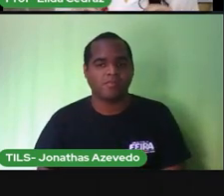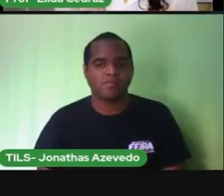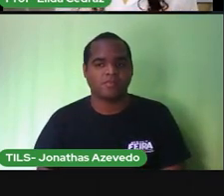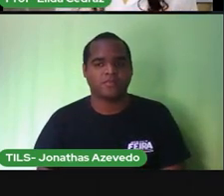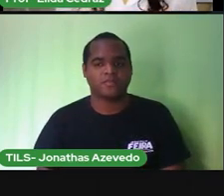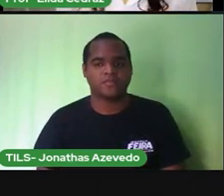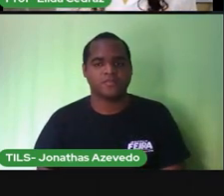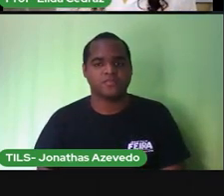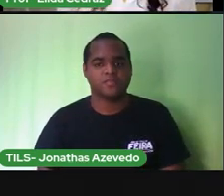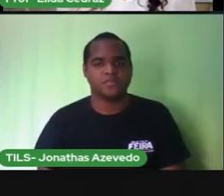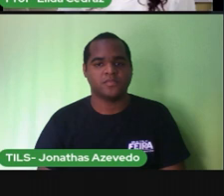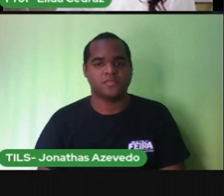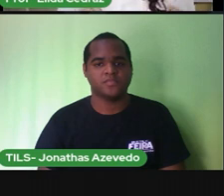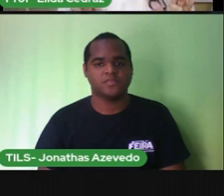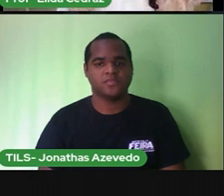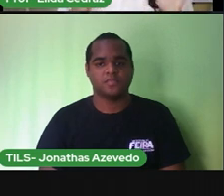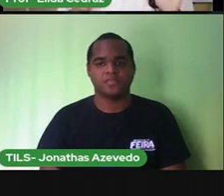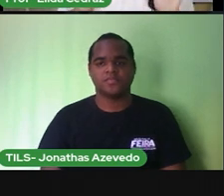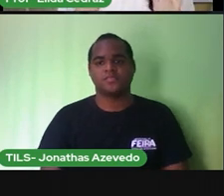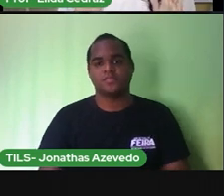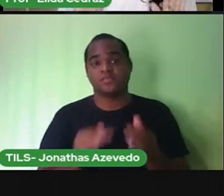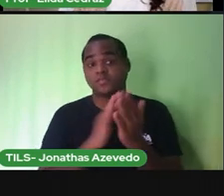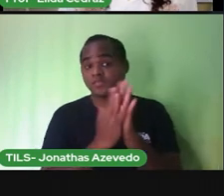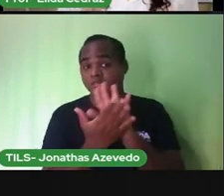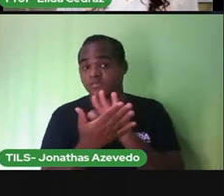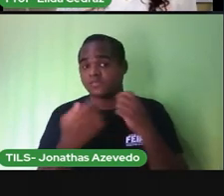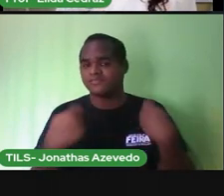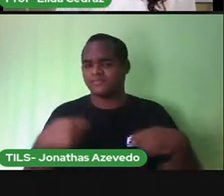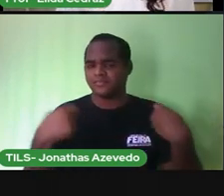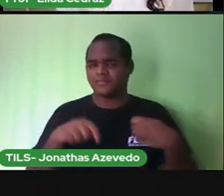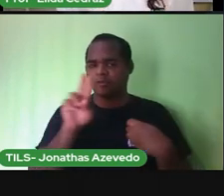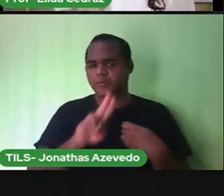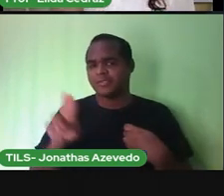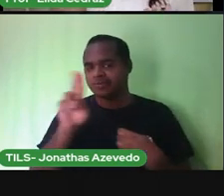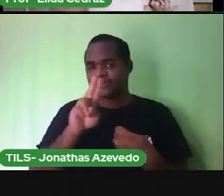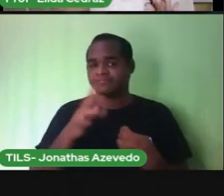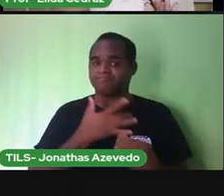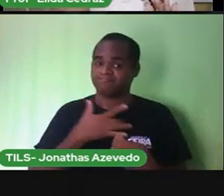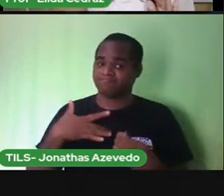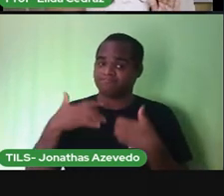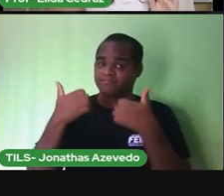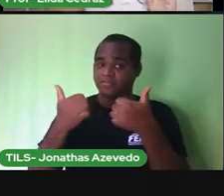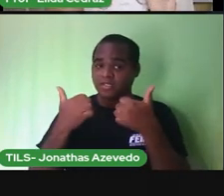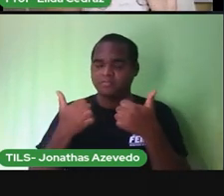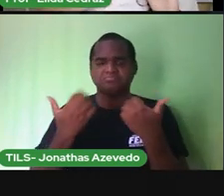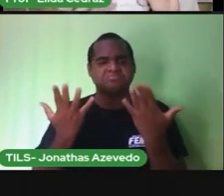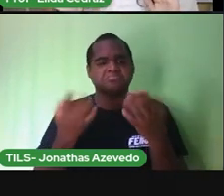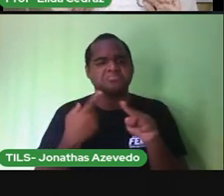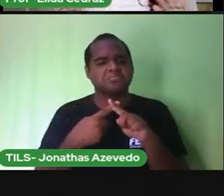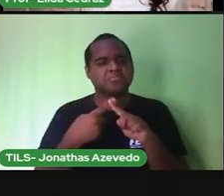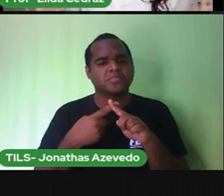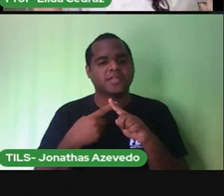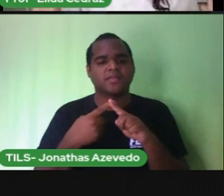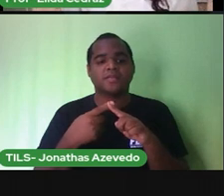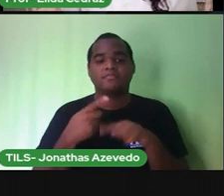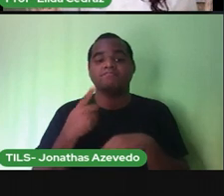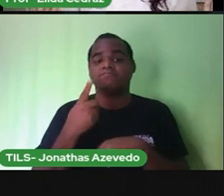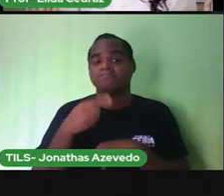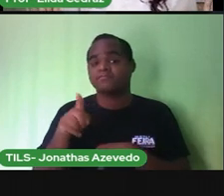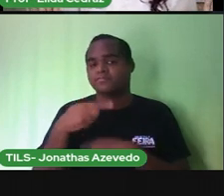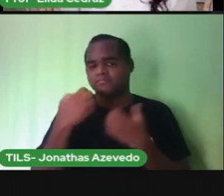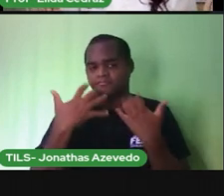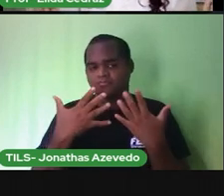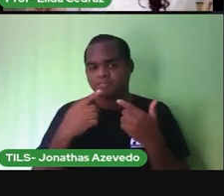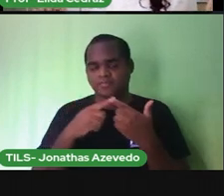As nossas mãos precisam estar sempre higienizadas, porque por mais que a gente tente se